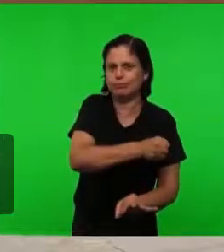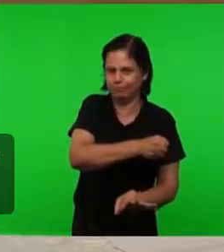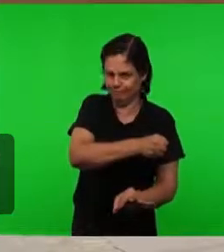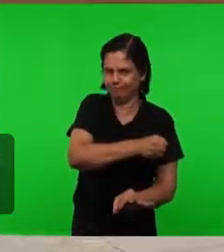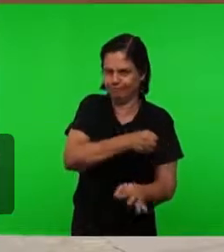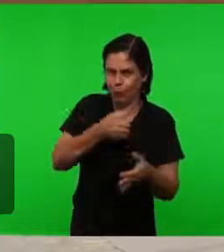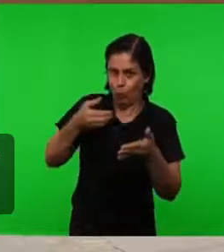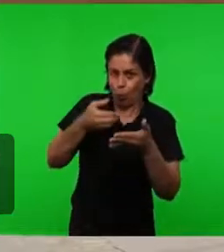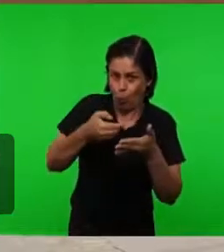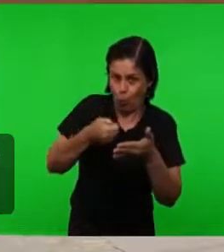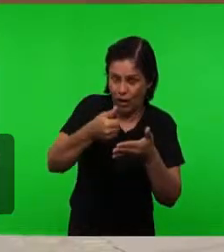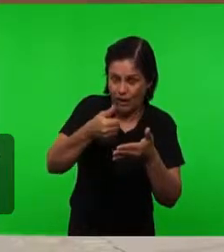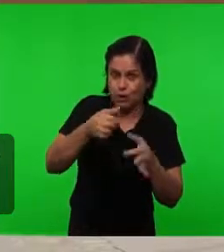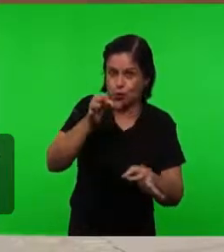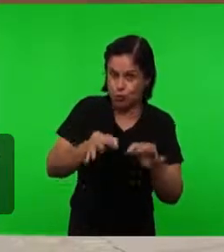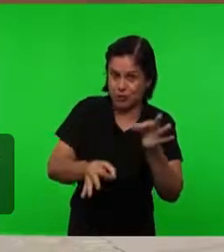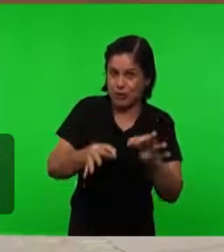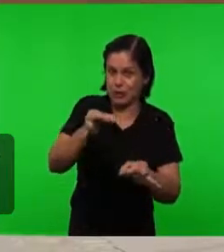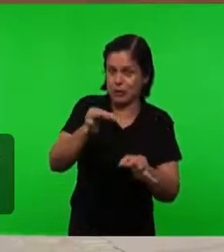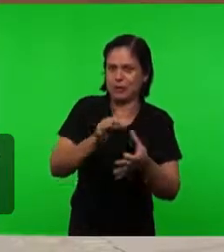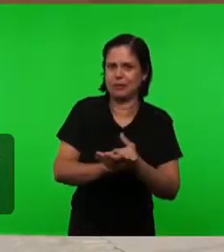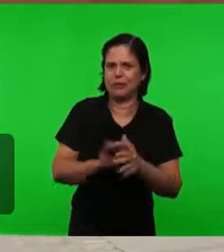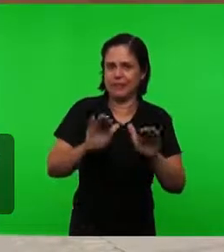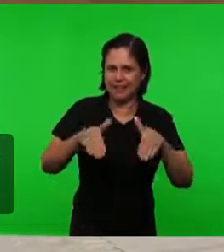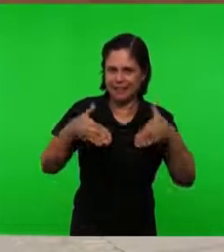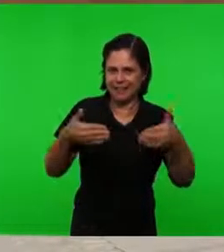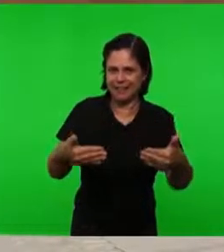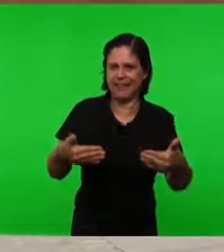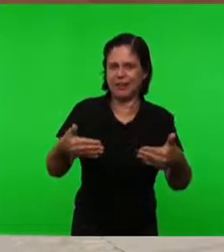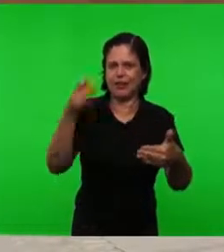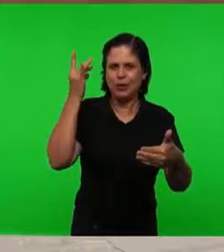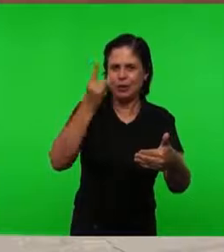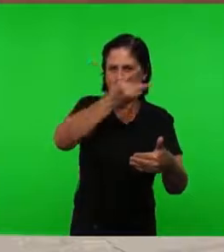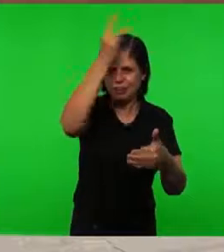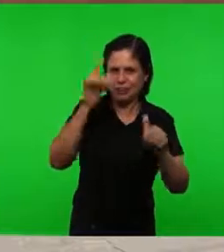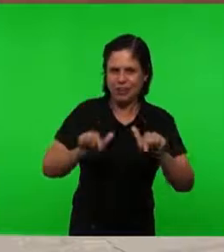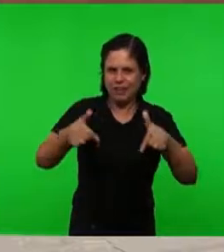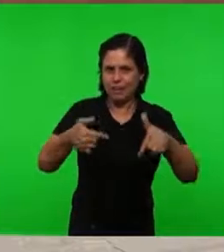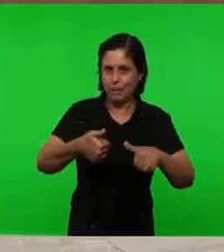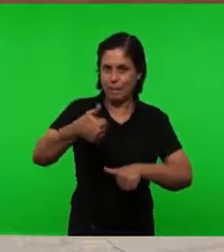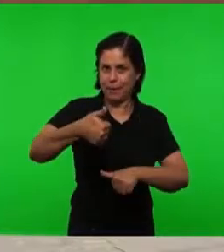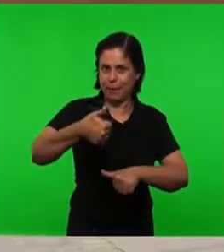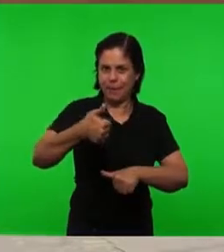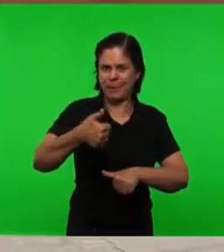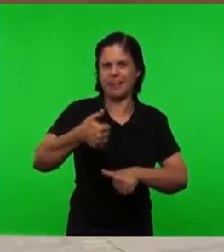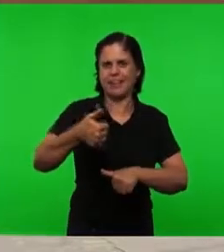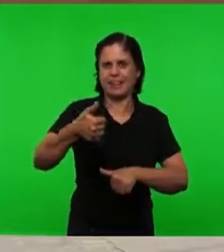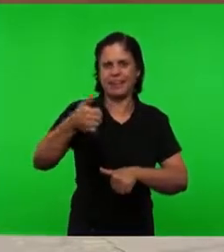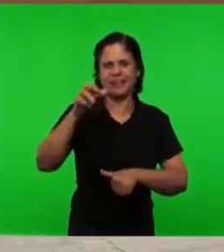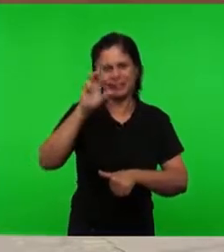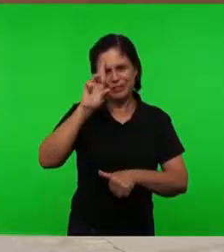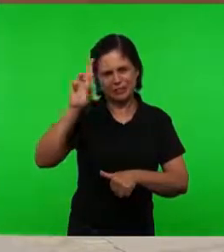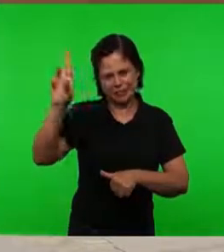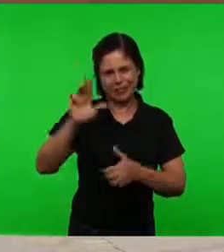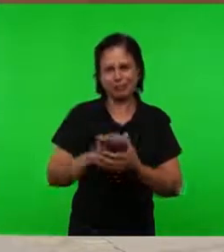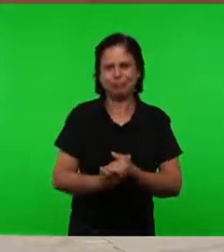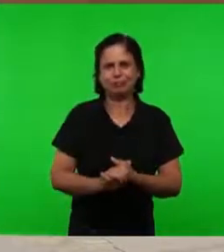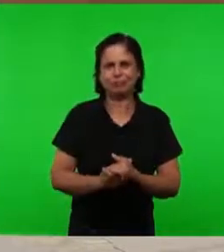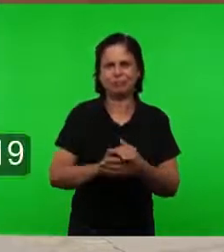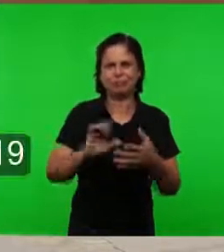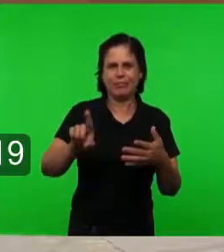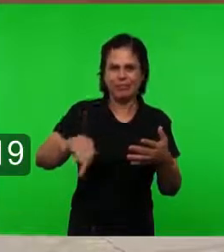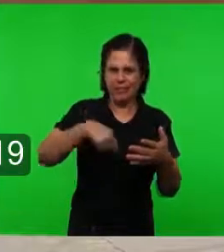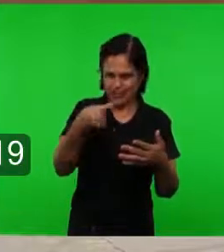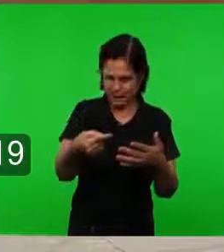aproxima Então a operação Do Espírito do Senhor Na igreja de Tiatira Em seguida O Espírito de Sabedoria